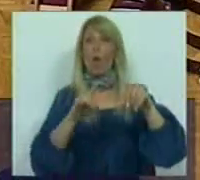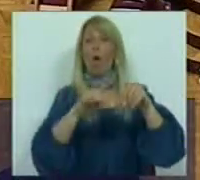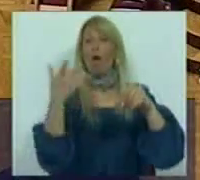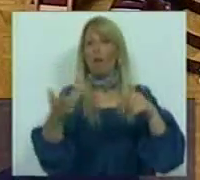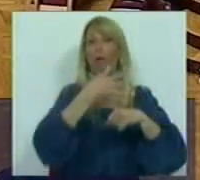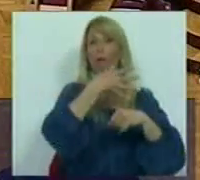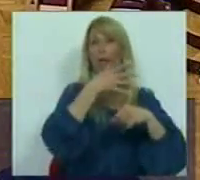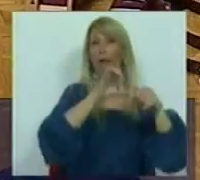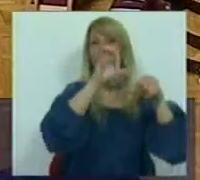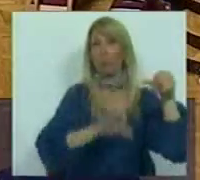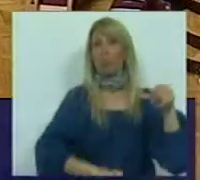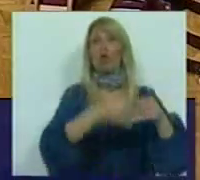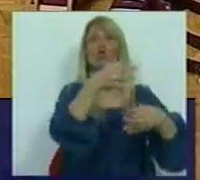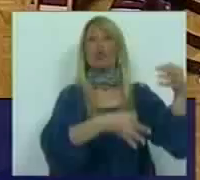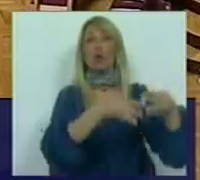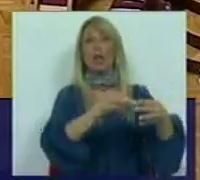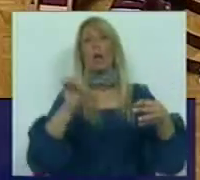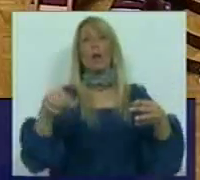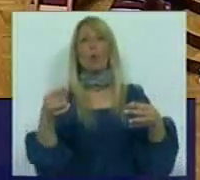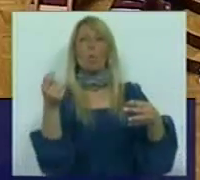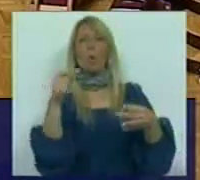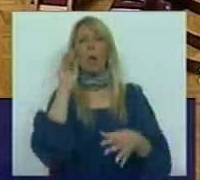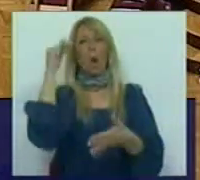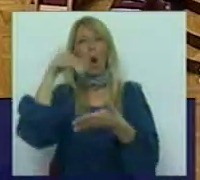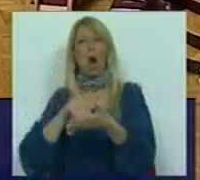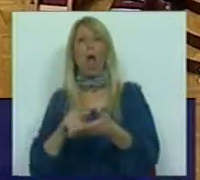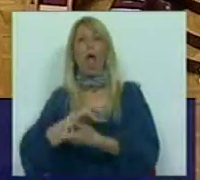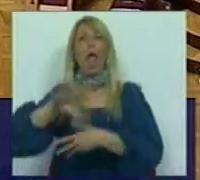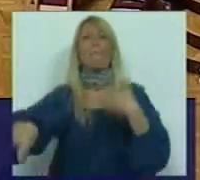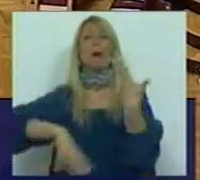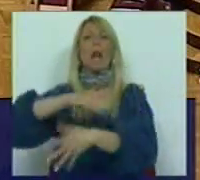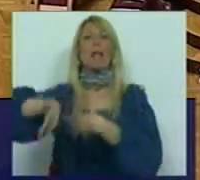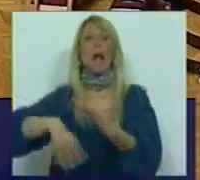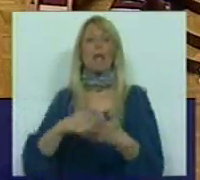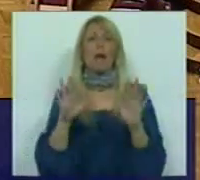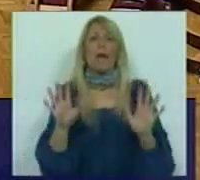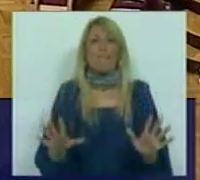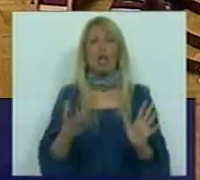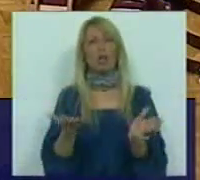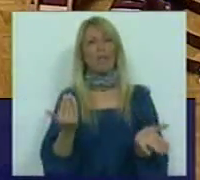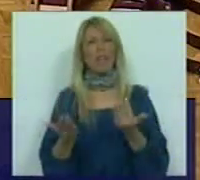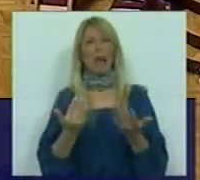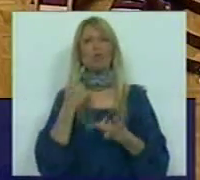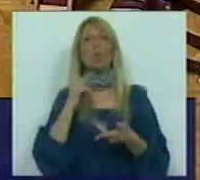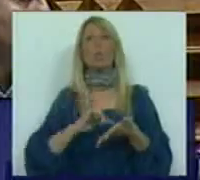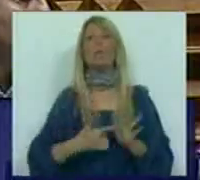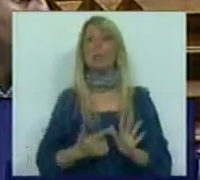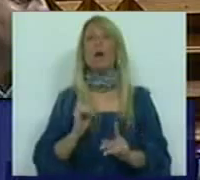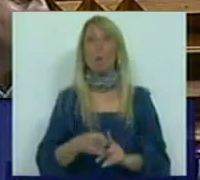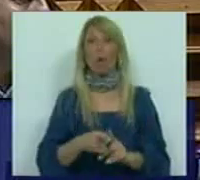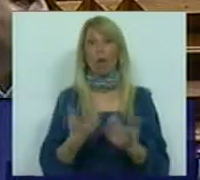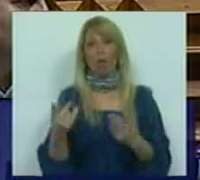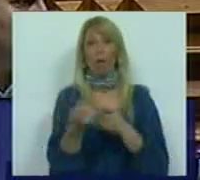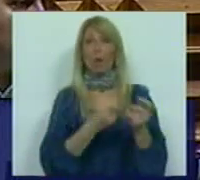como depois na improvisação um pouco emaranhada, mas da qual extraímos o essencial, que se perdeu neste debate a